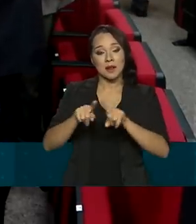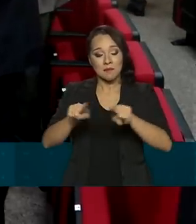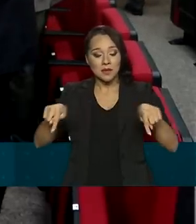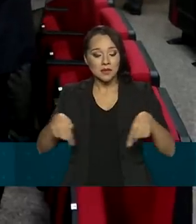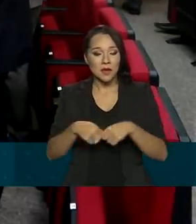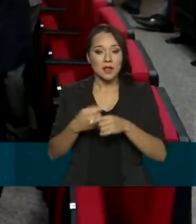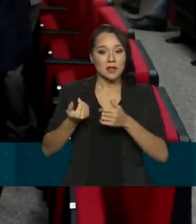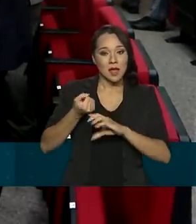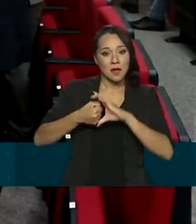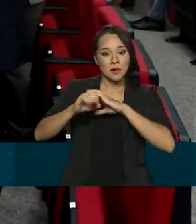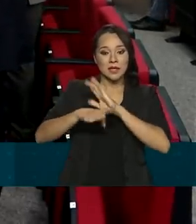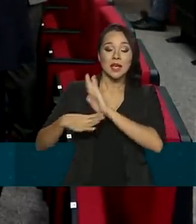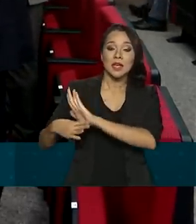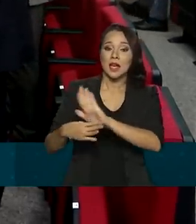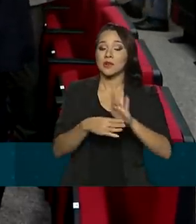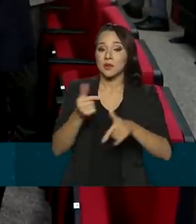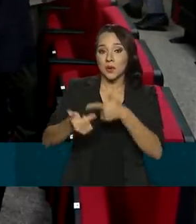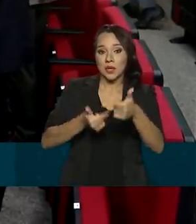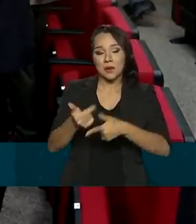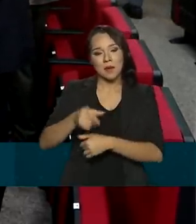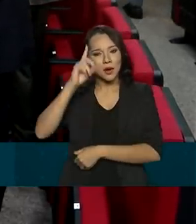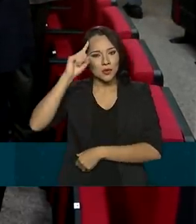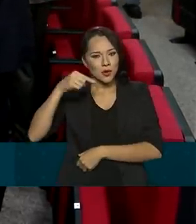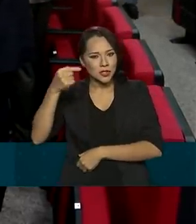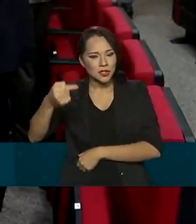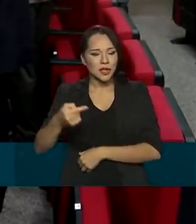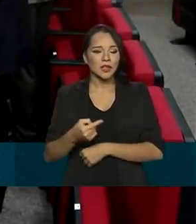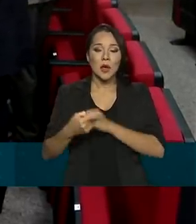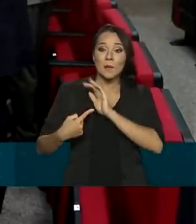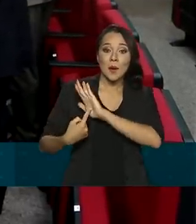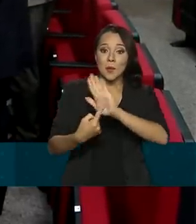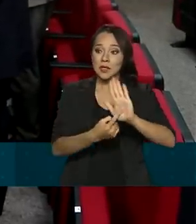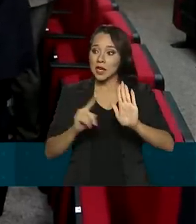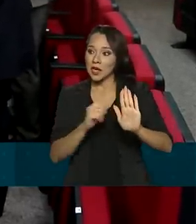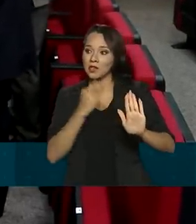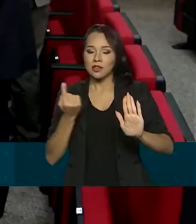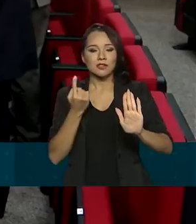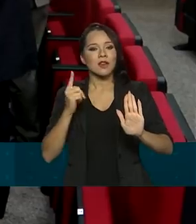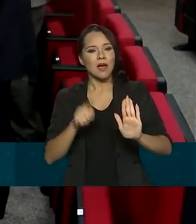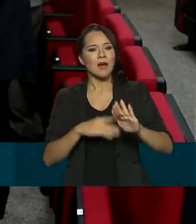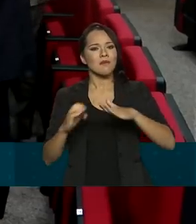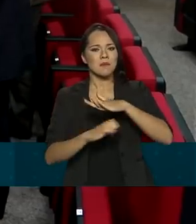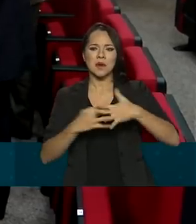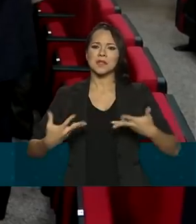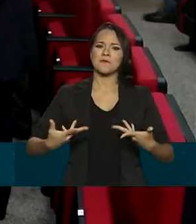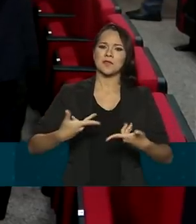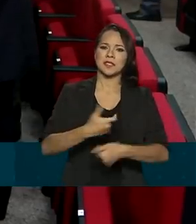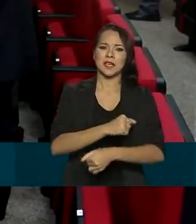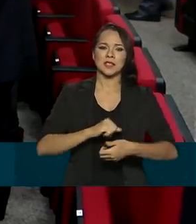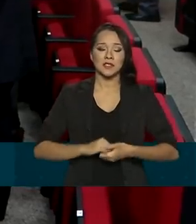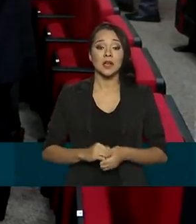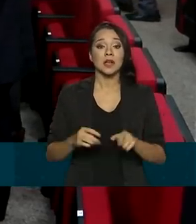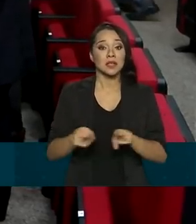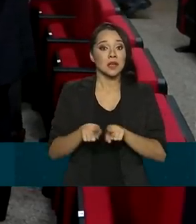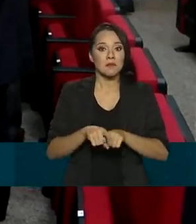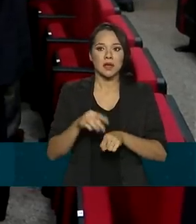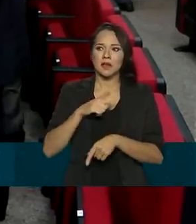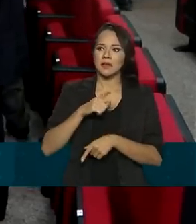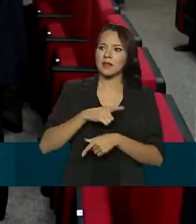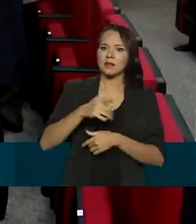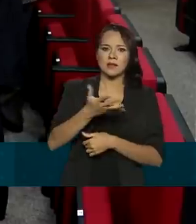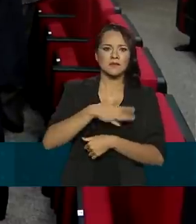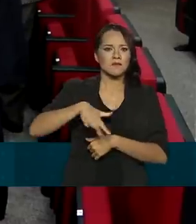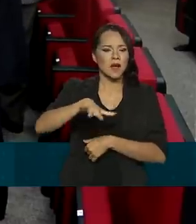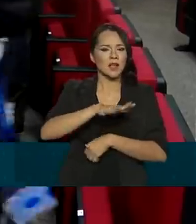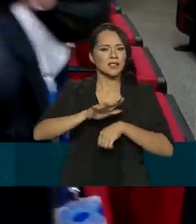que contribuem com o seu trabalho do dia a dia, para mostrar que a gente é uma empresa eficiente e que uma governança